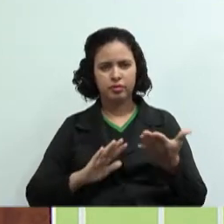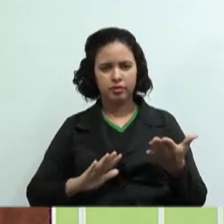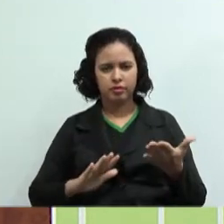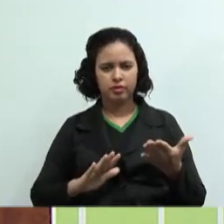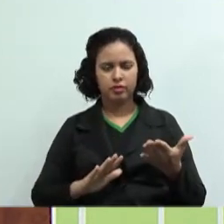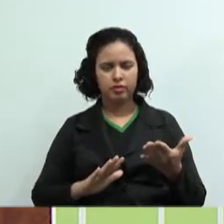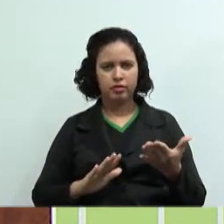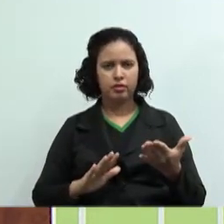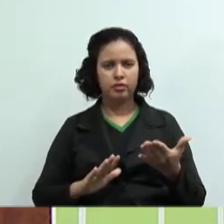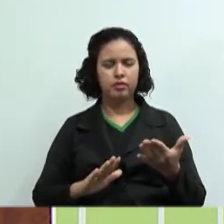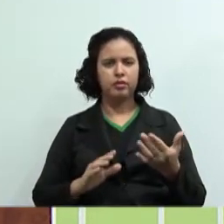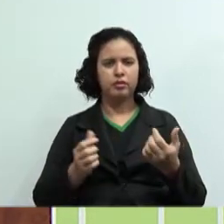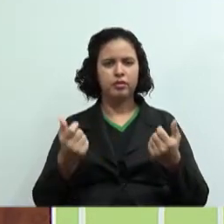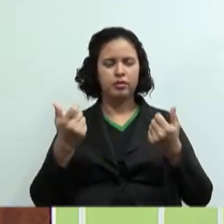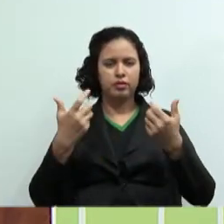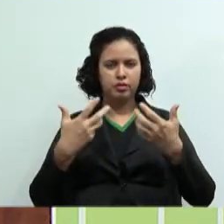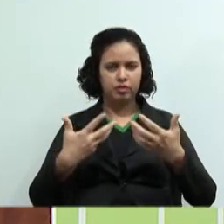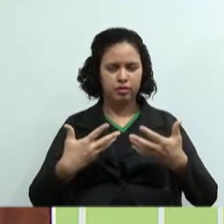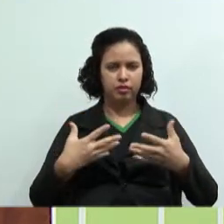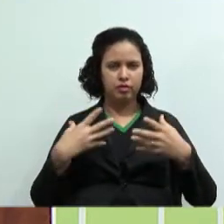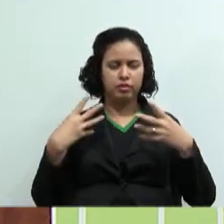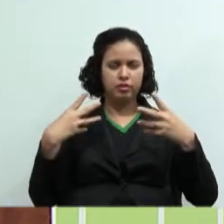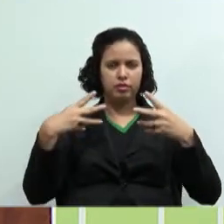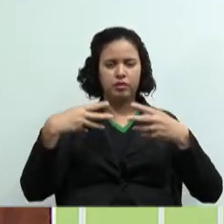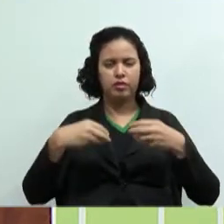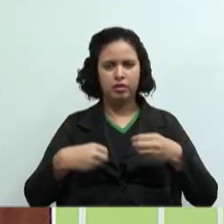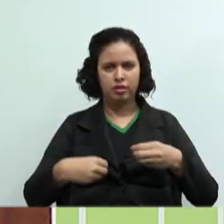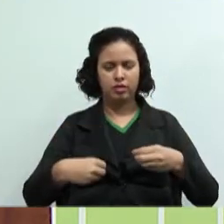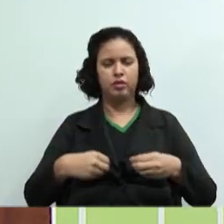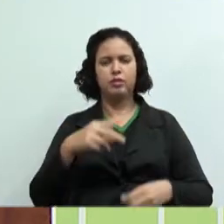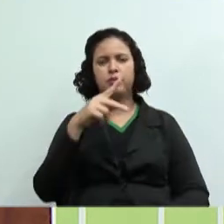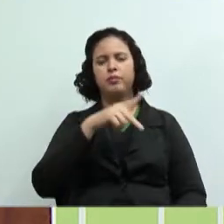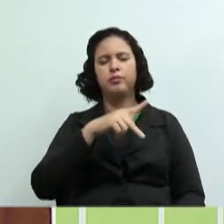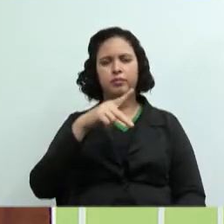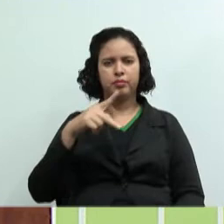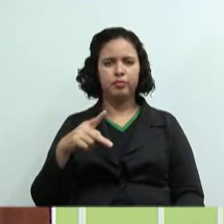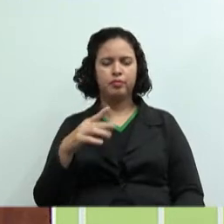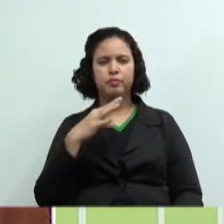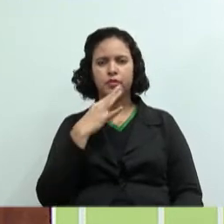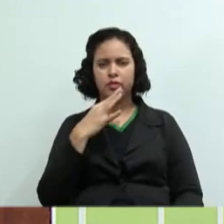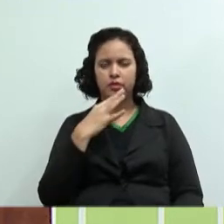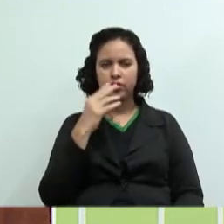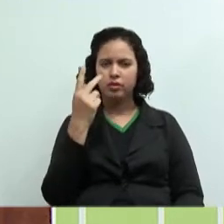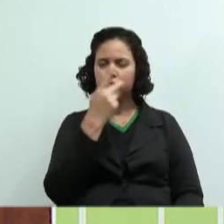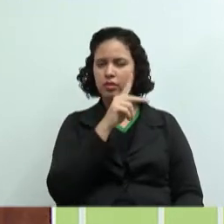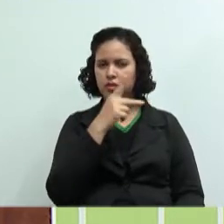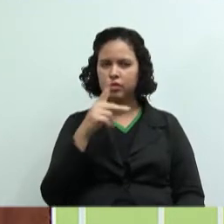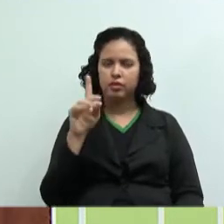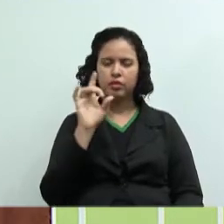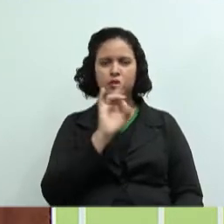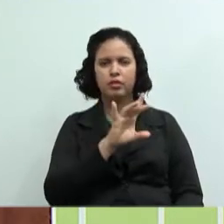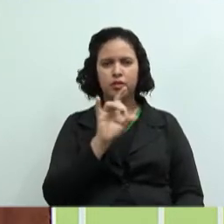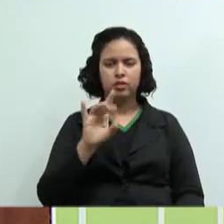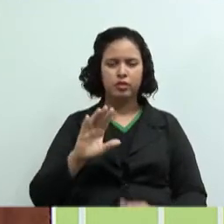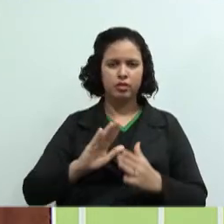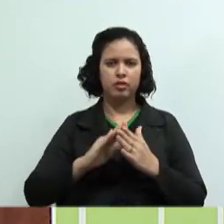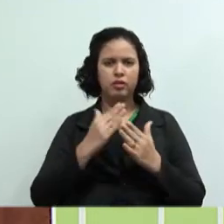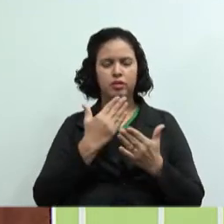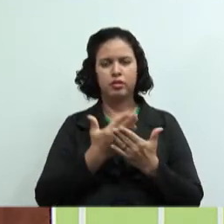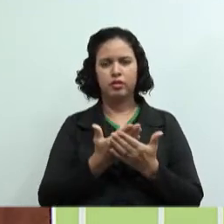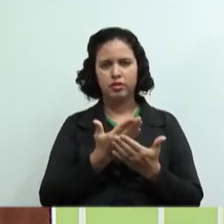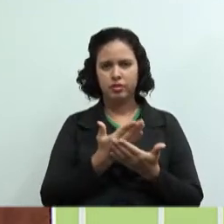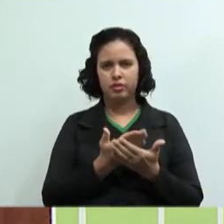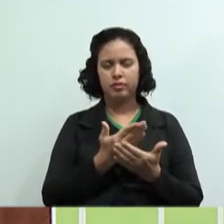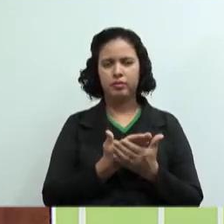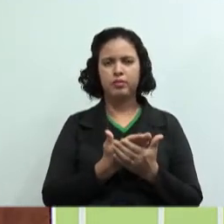falei com vários professores através do WhatsApp e a gente está conhecendo a realidade de cada escola e